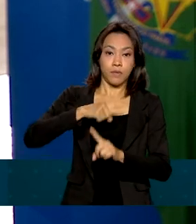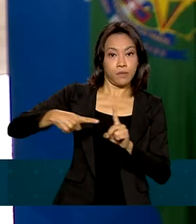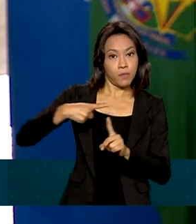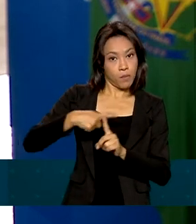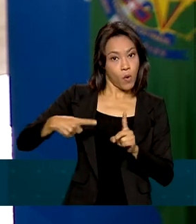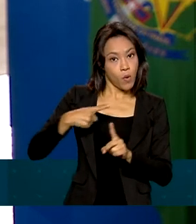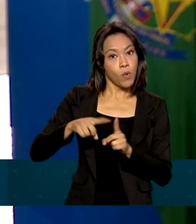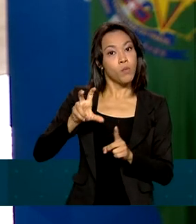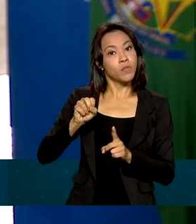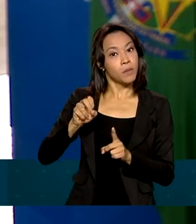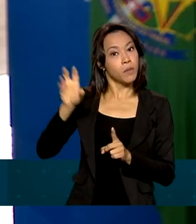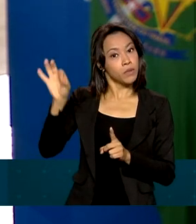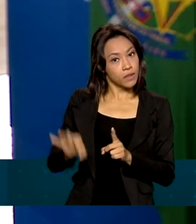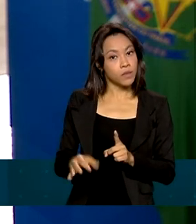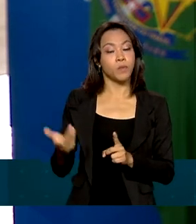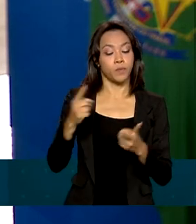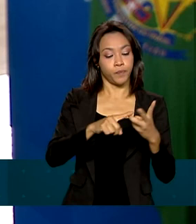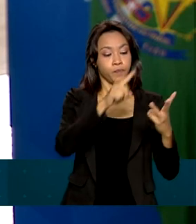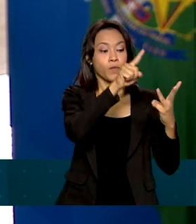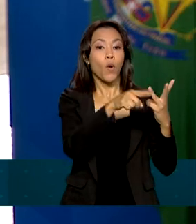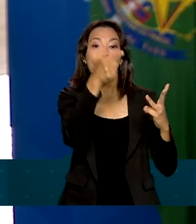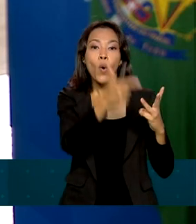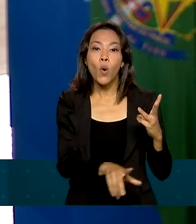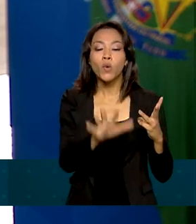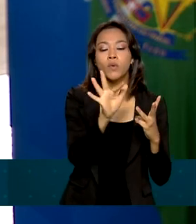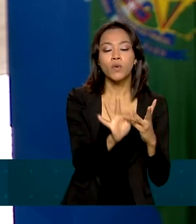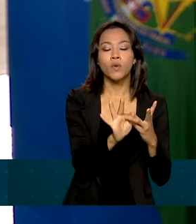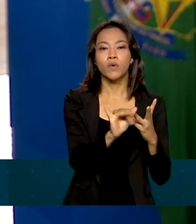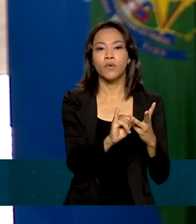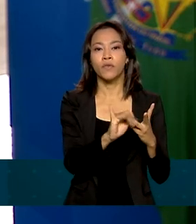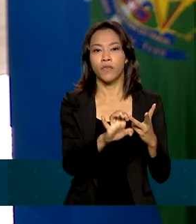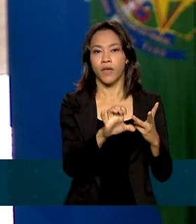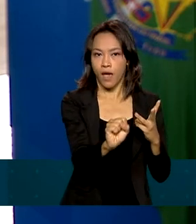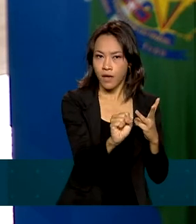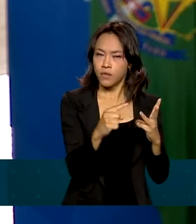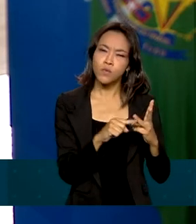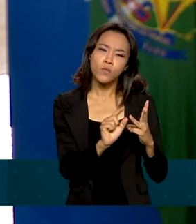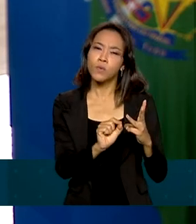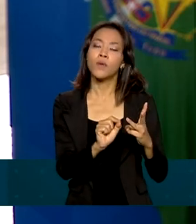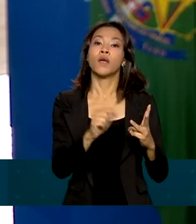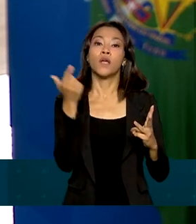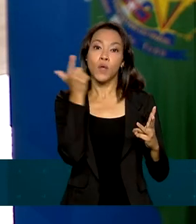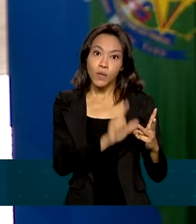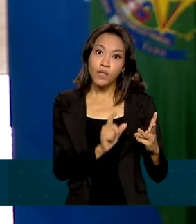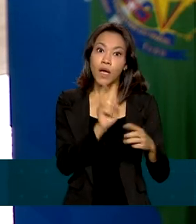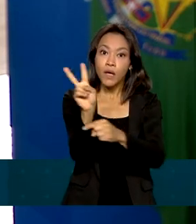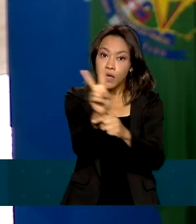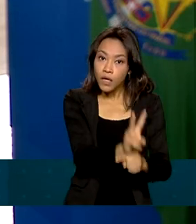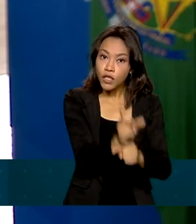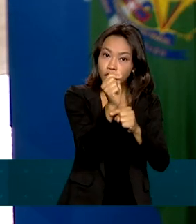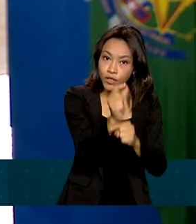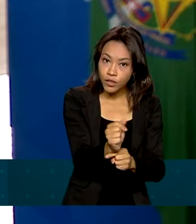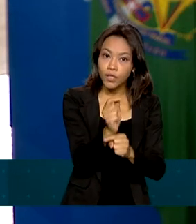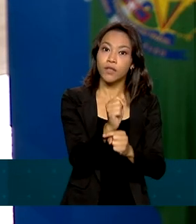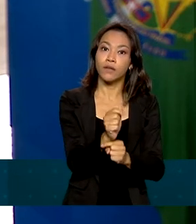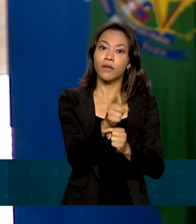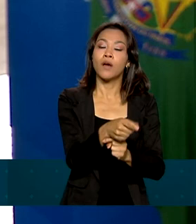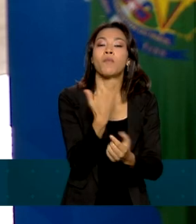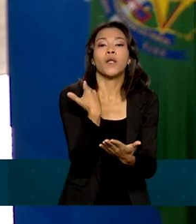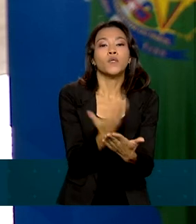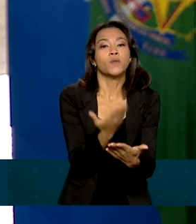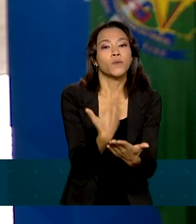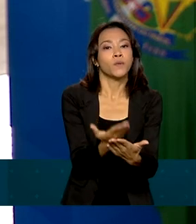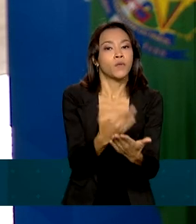E ainda tem, né, Luciano, FIES, que é o Fundo de Financiamento Estudantil, que concede financiamento para estudantes em cursos